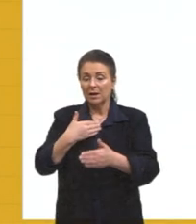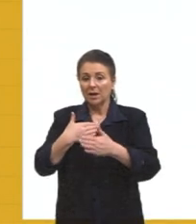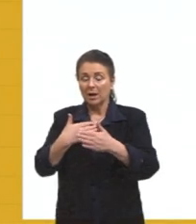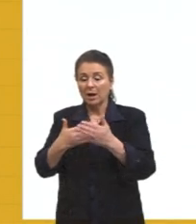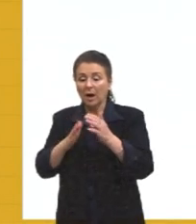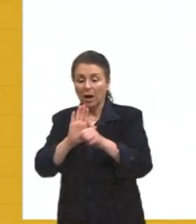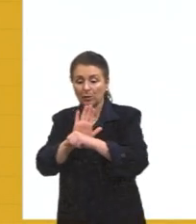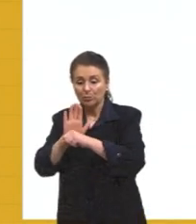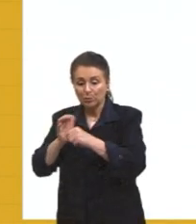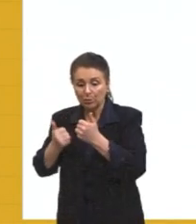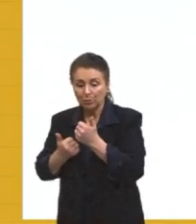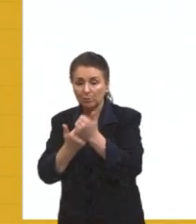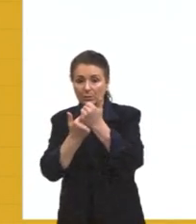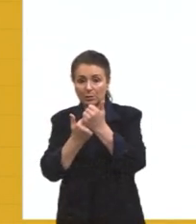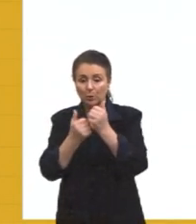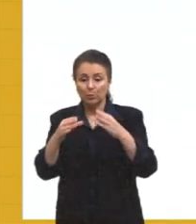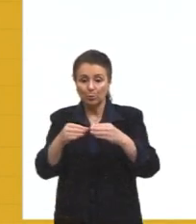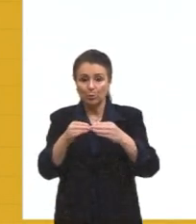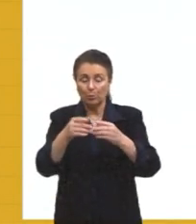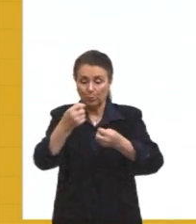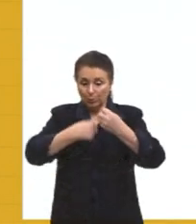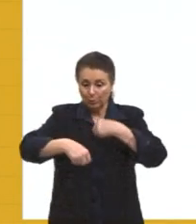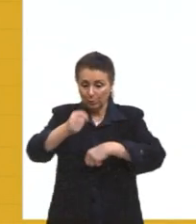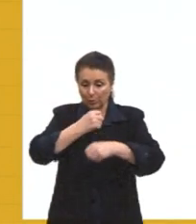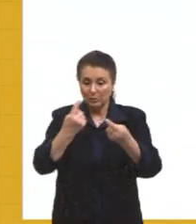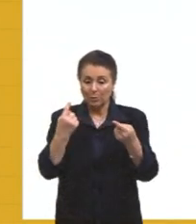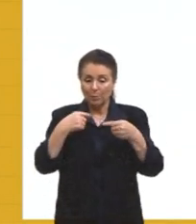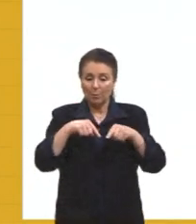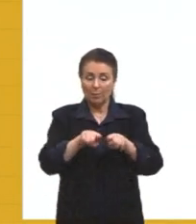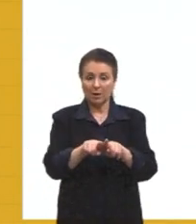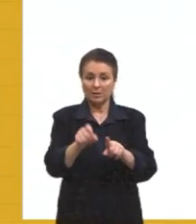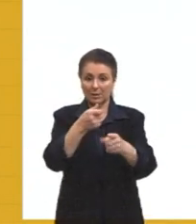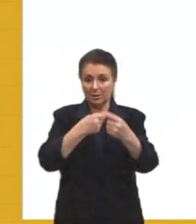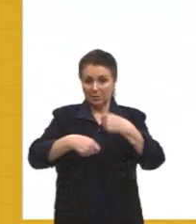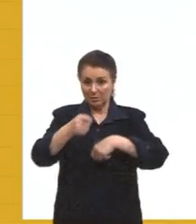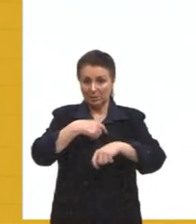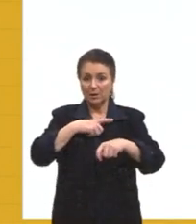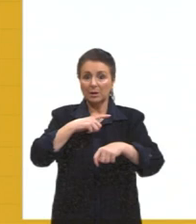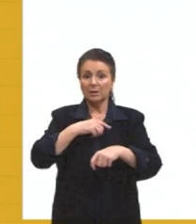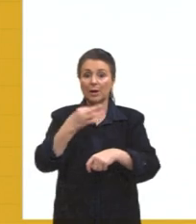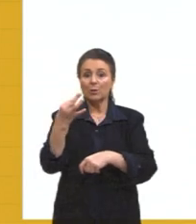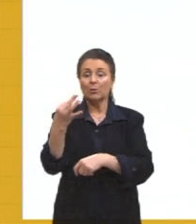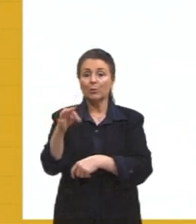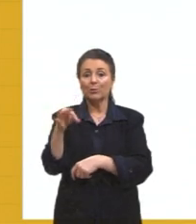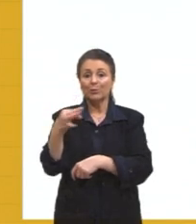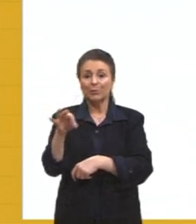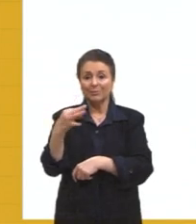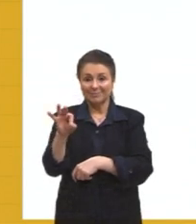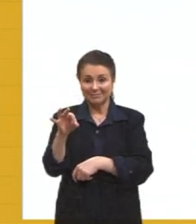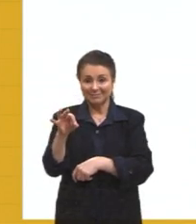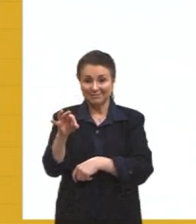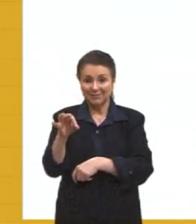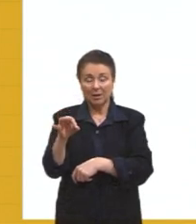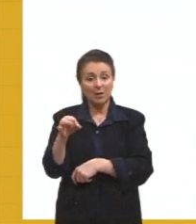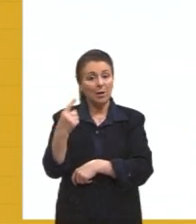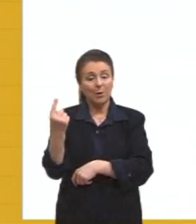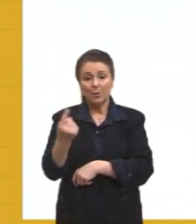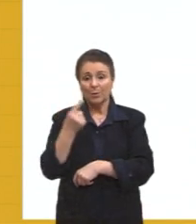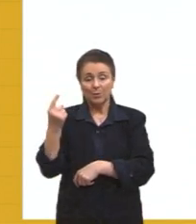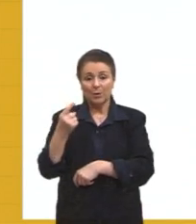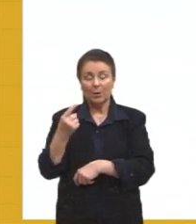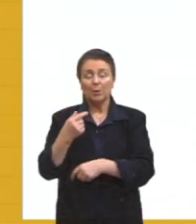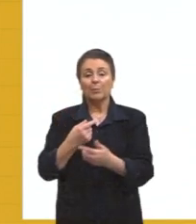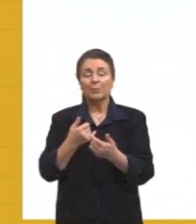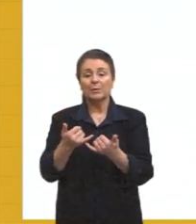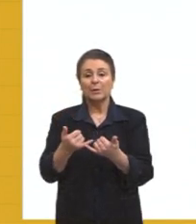além de ter essas parcerias econômicas, tem uma moeda única. Então, eu compro um euro, né, eu consigo comprar um